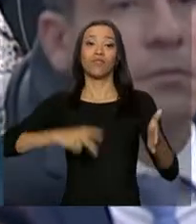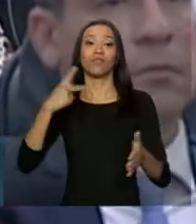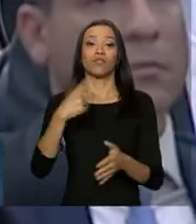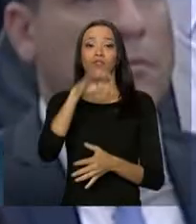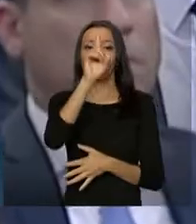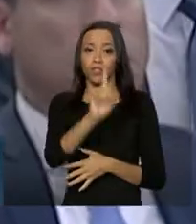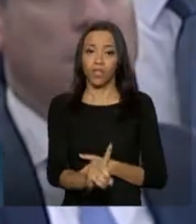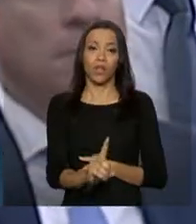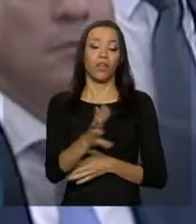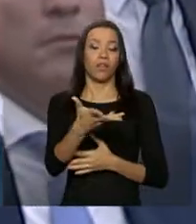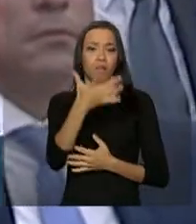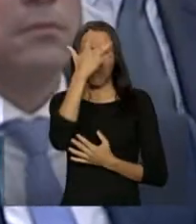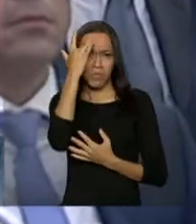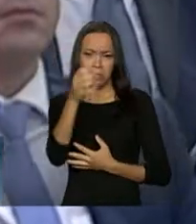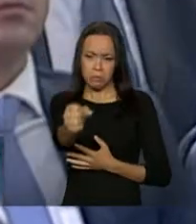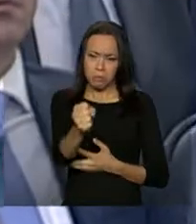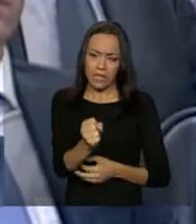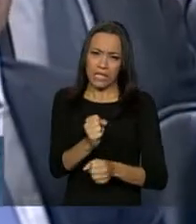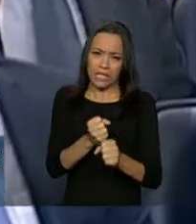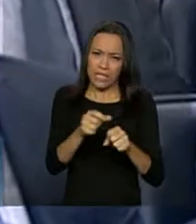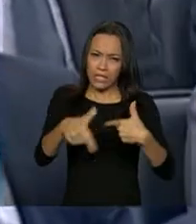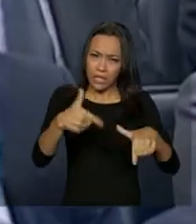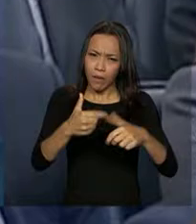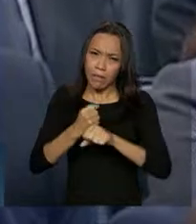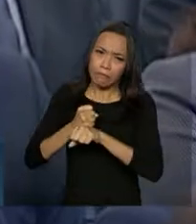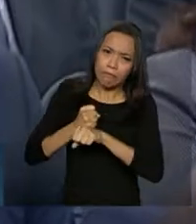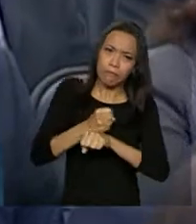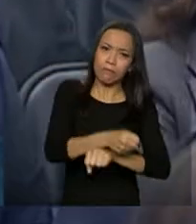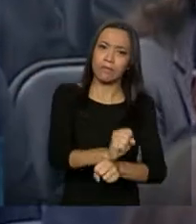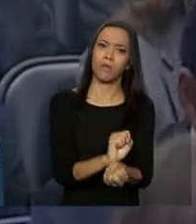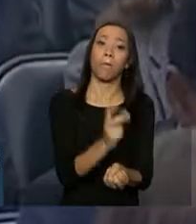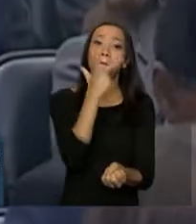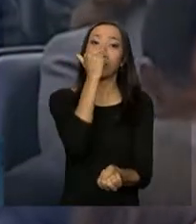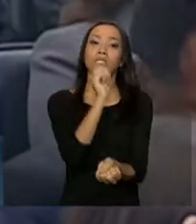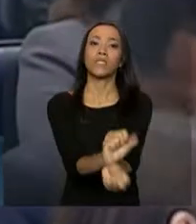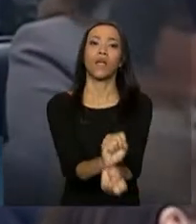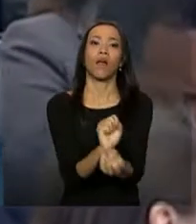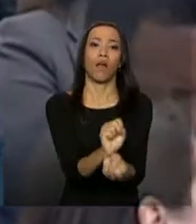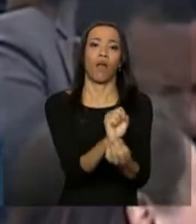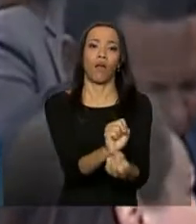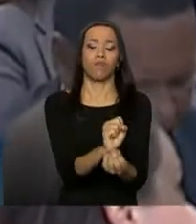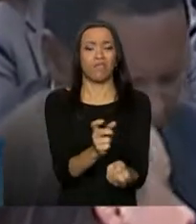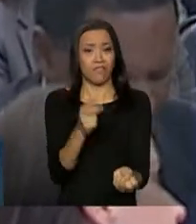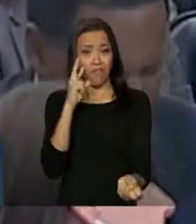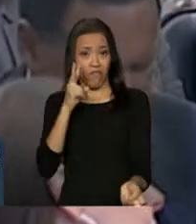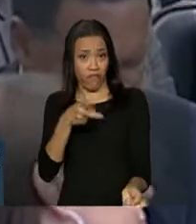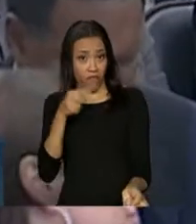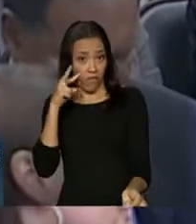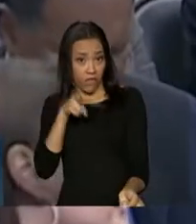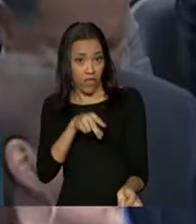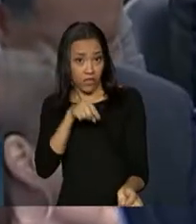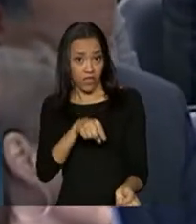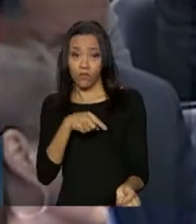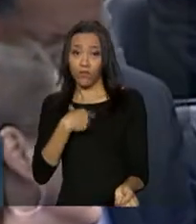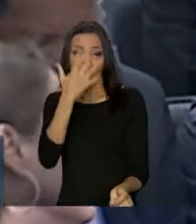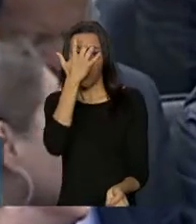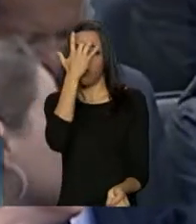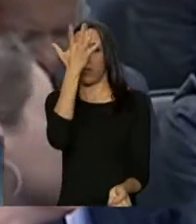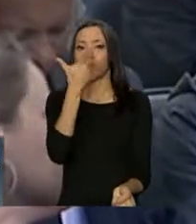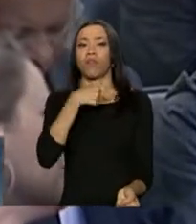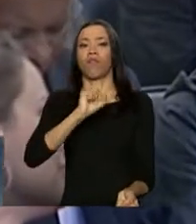superexploração do trabalho, violações de direitos humanos. Isso impacta e não é fácil para todos os servidores que atuam